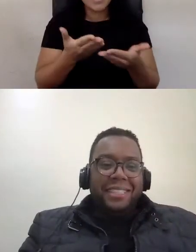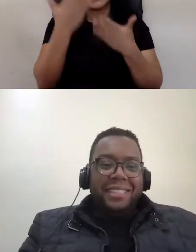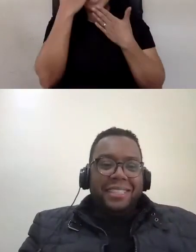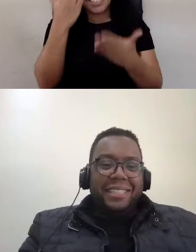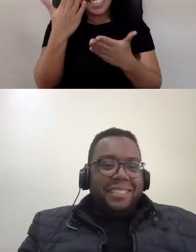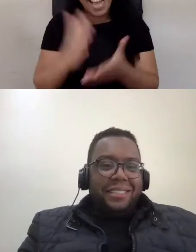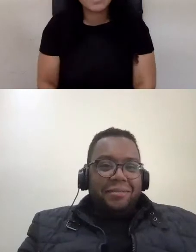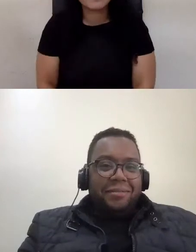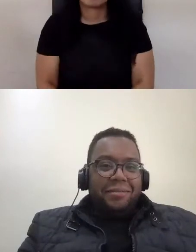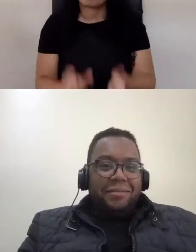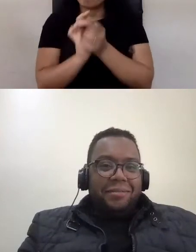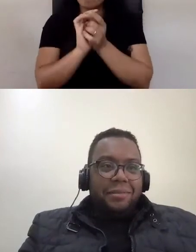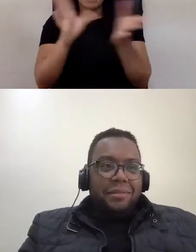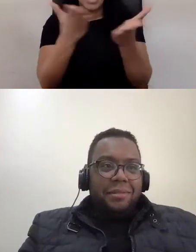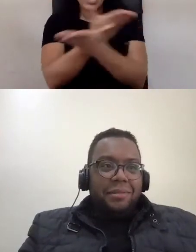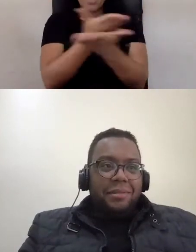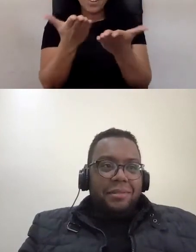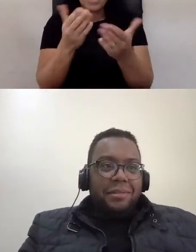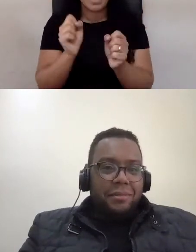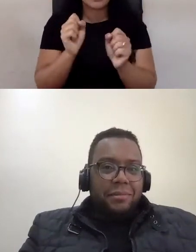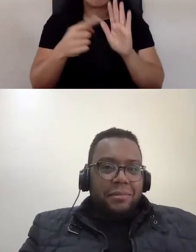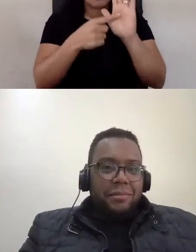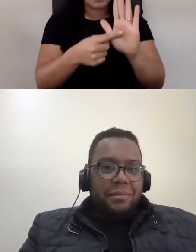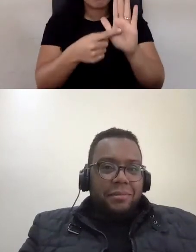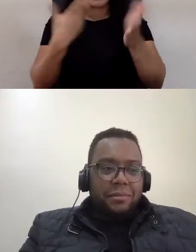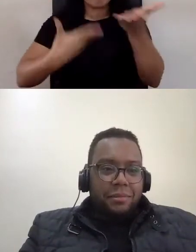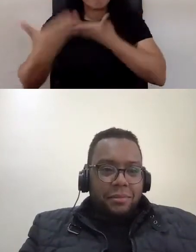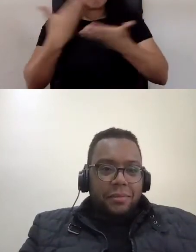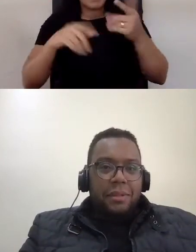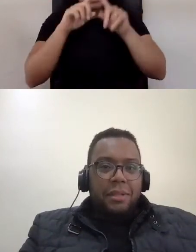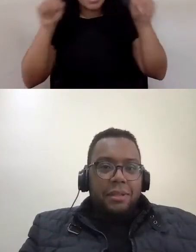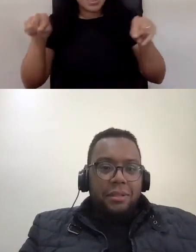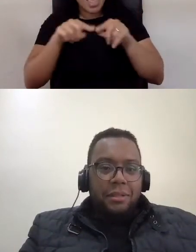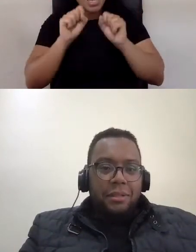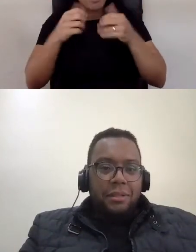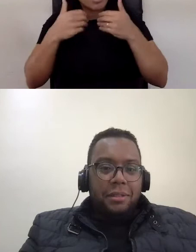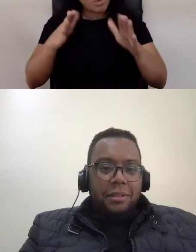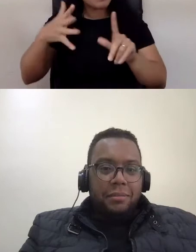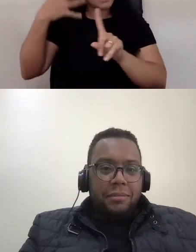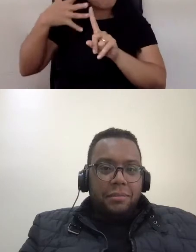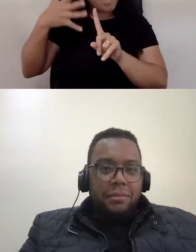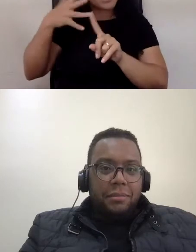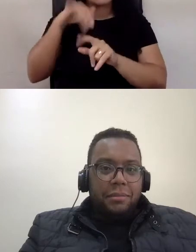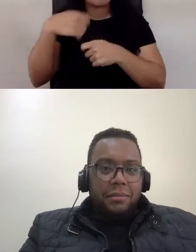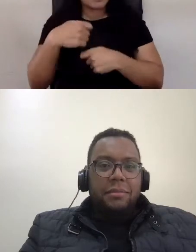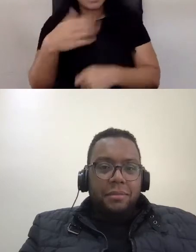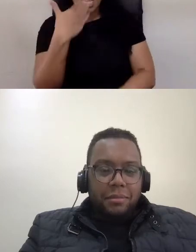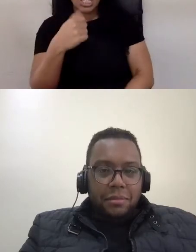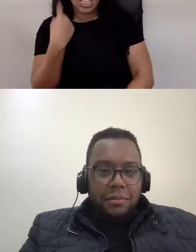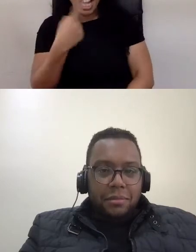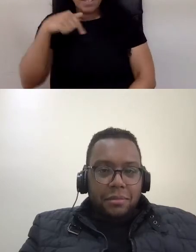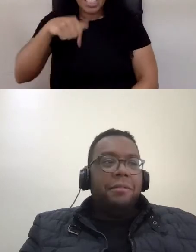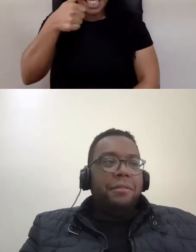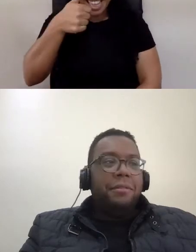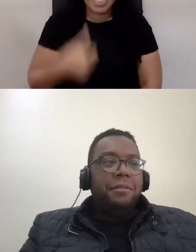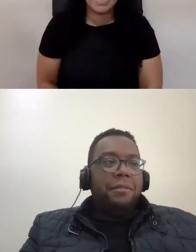Vou deixar você à vontade aqui. Pode se apresentar, pode compartilhar sua tela, pode começar sua palestra. vai estar aqui.